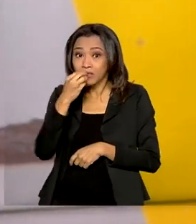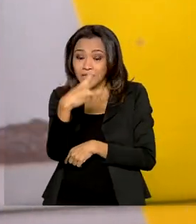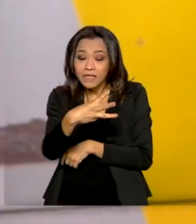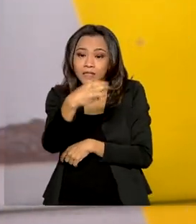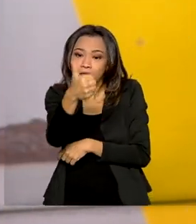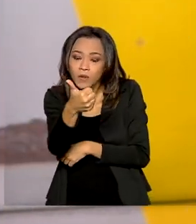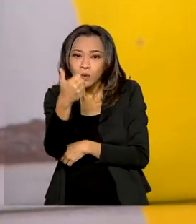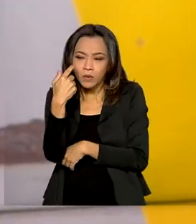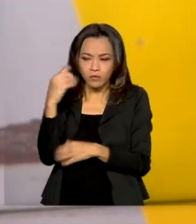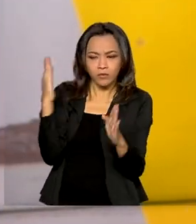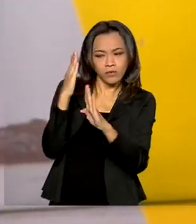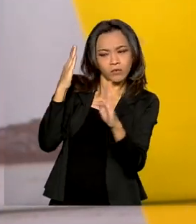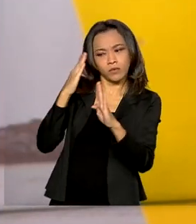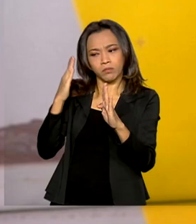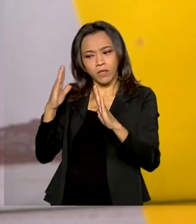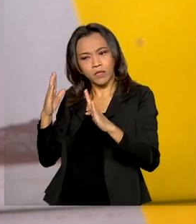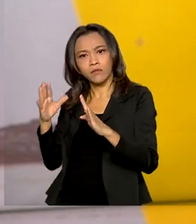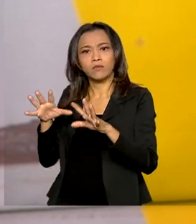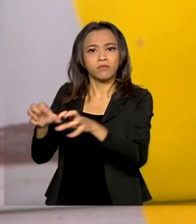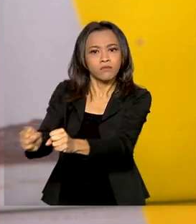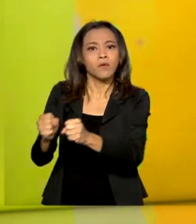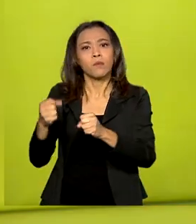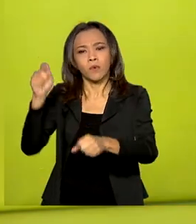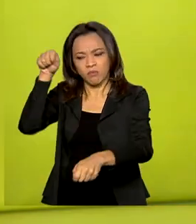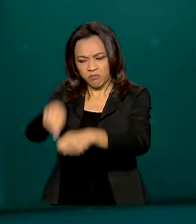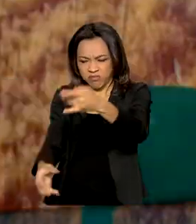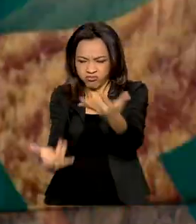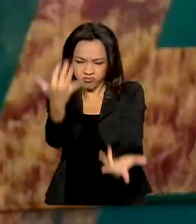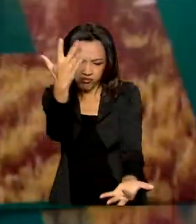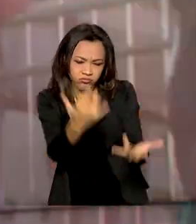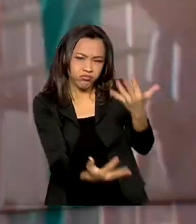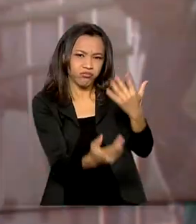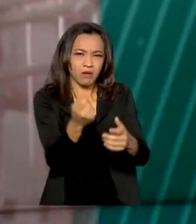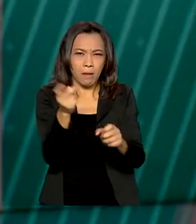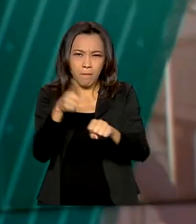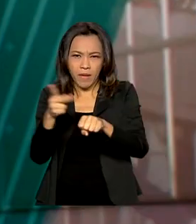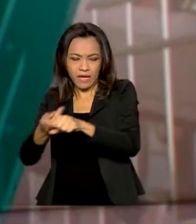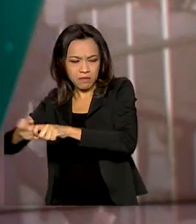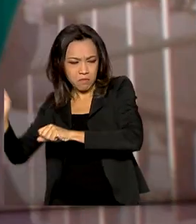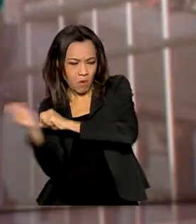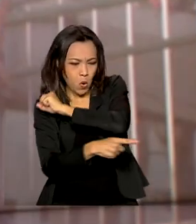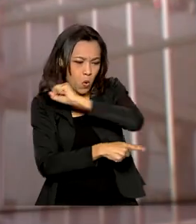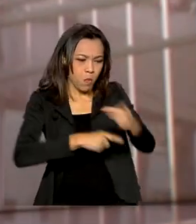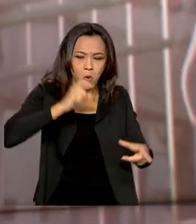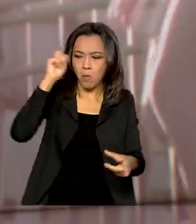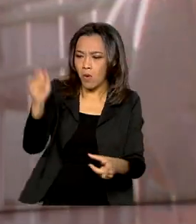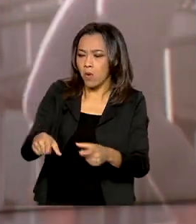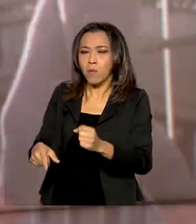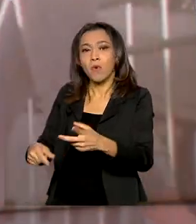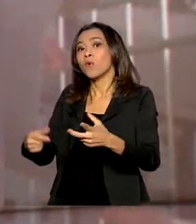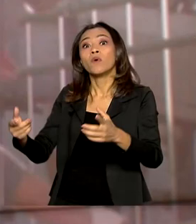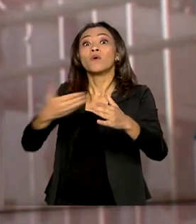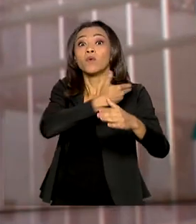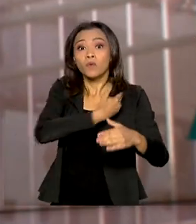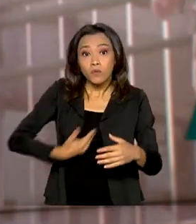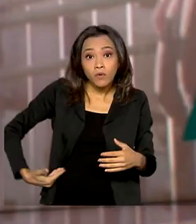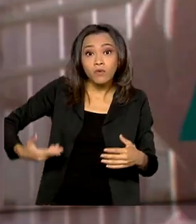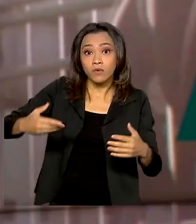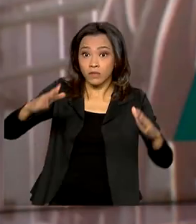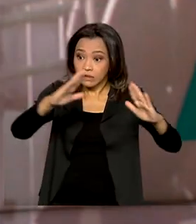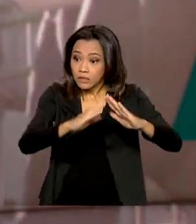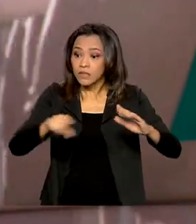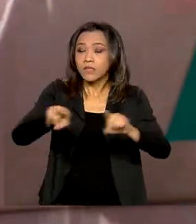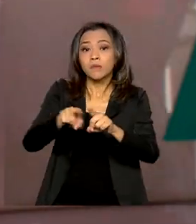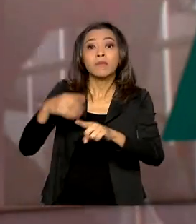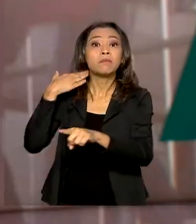envolvimento em atos de vandalismo, como incêndios, depredações em veículos, espaços públicos e agências bancárias, segundo o